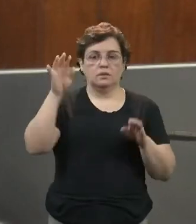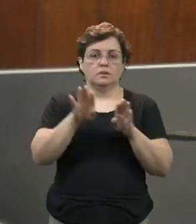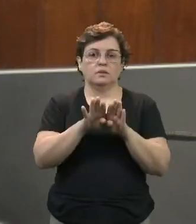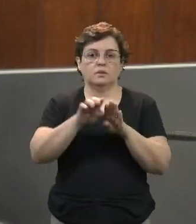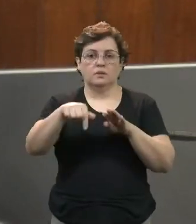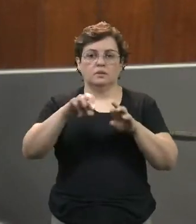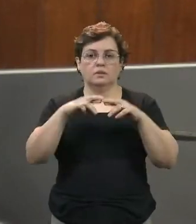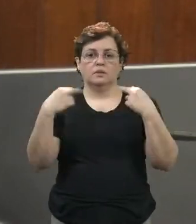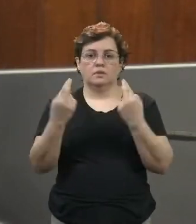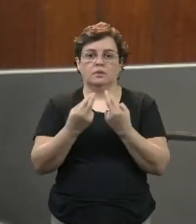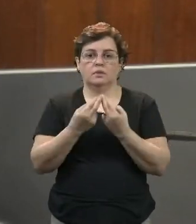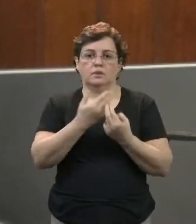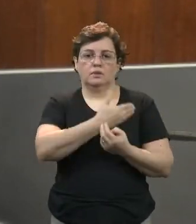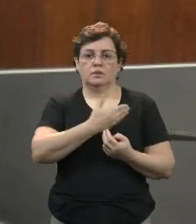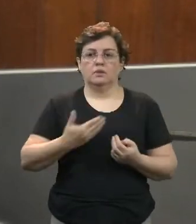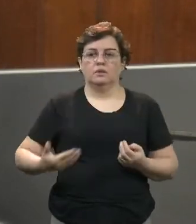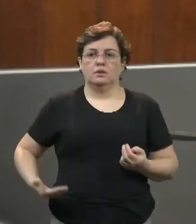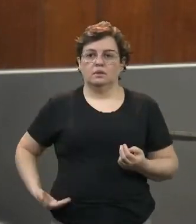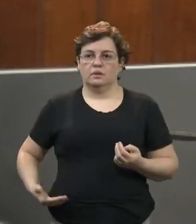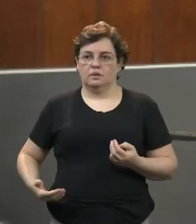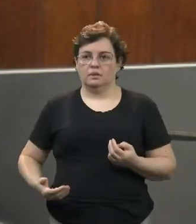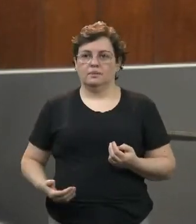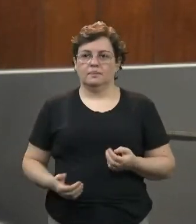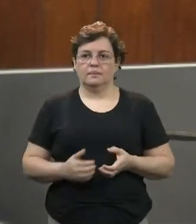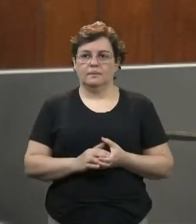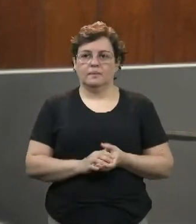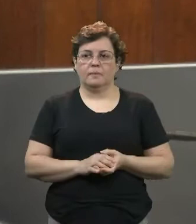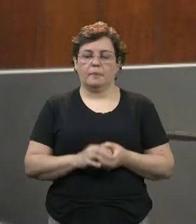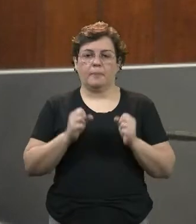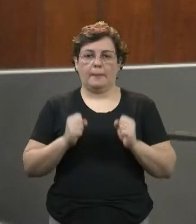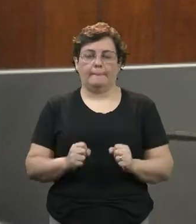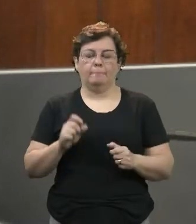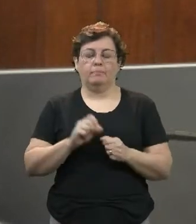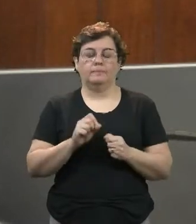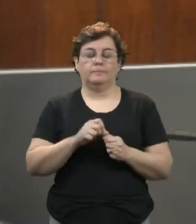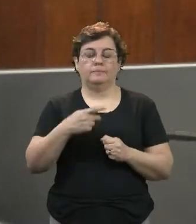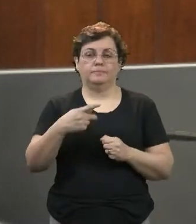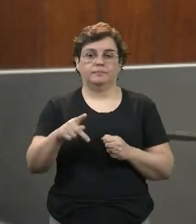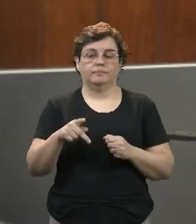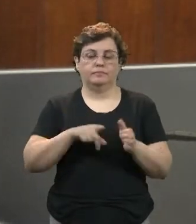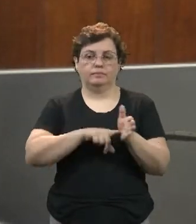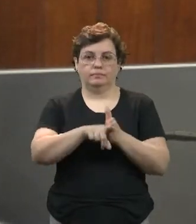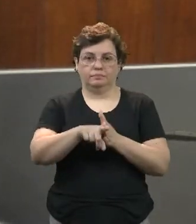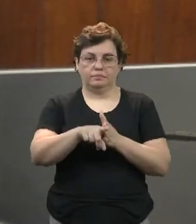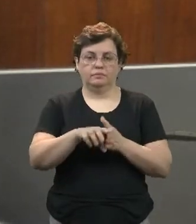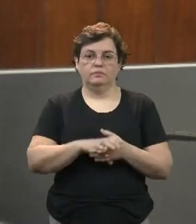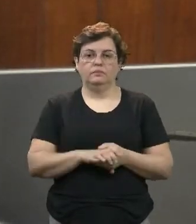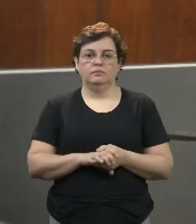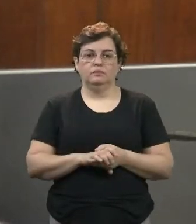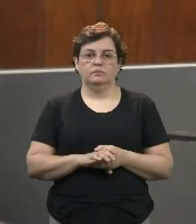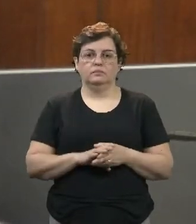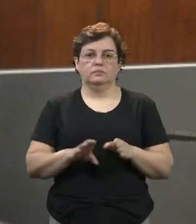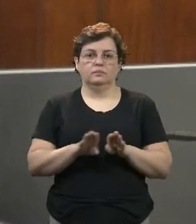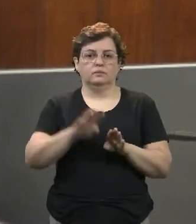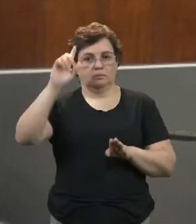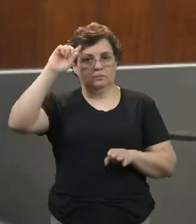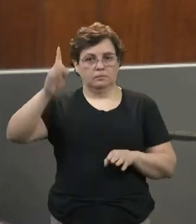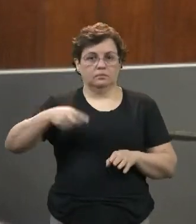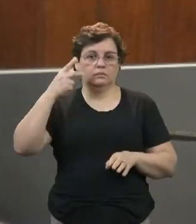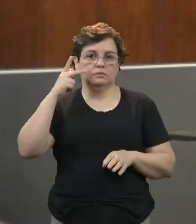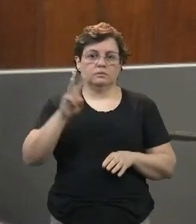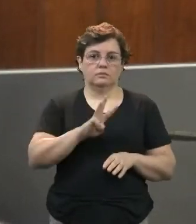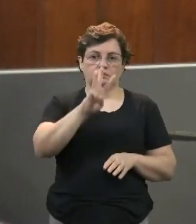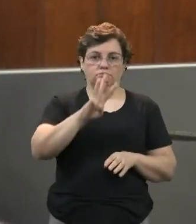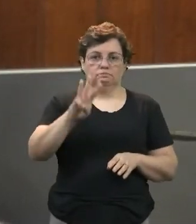pública poderão fazer as suas perguntas relacionadas com o assunto, inclusive enviando as perguntas